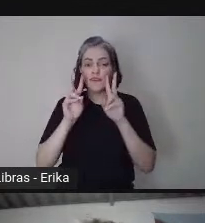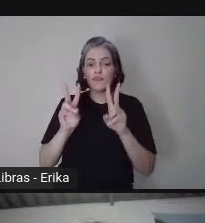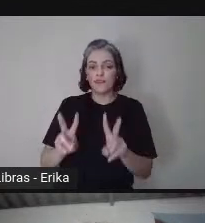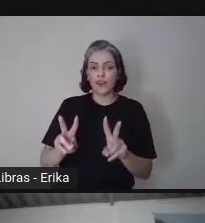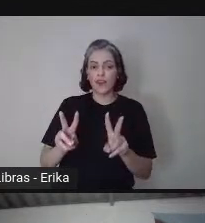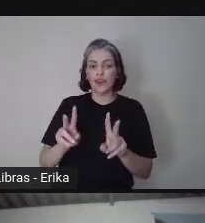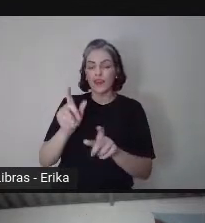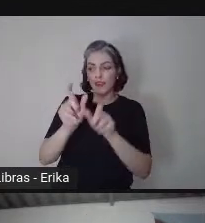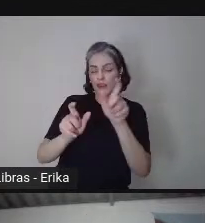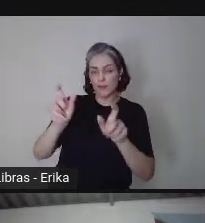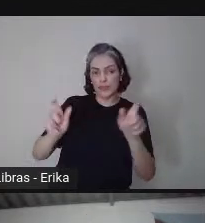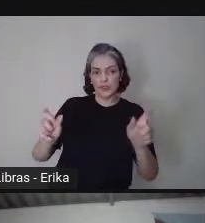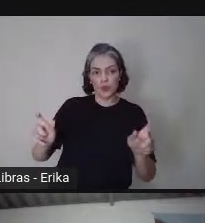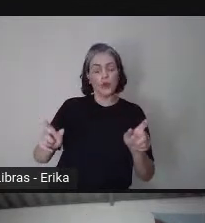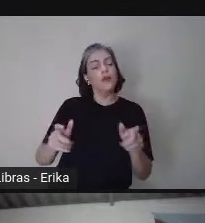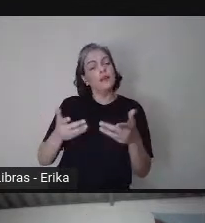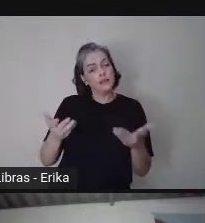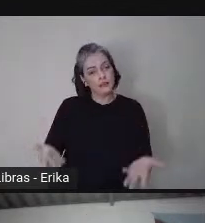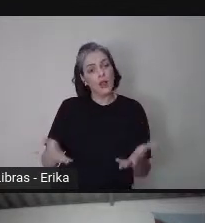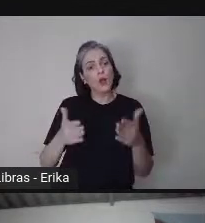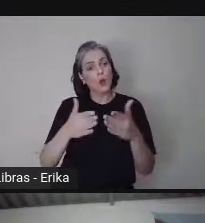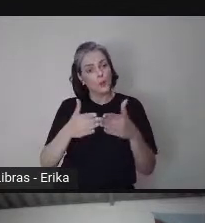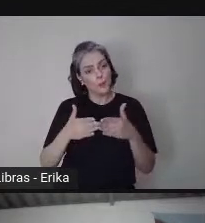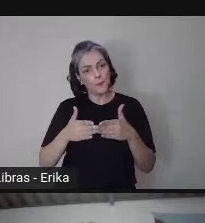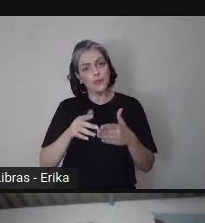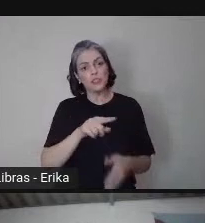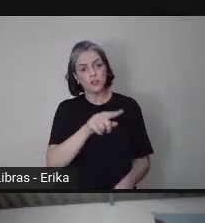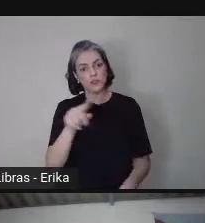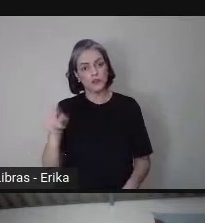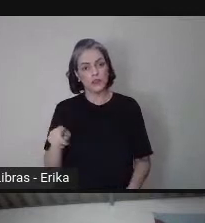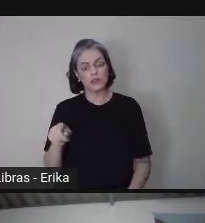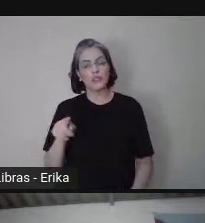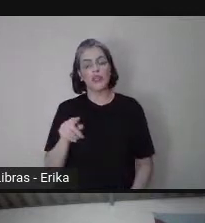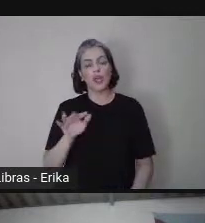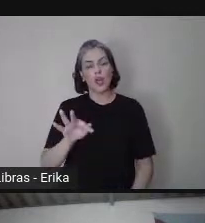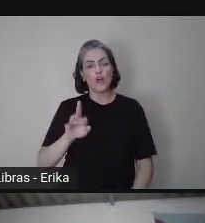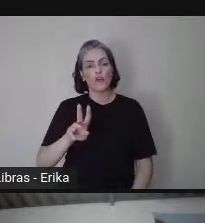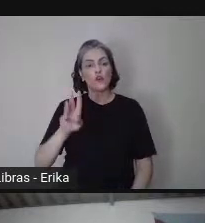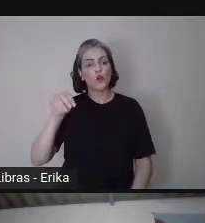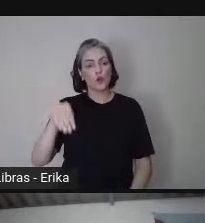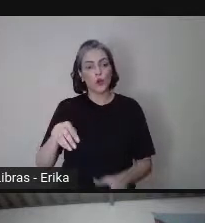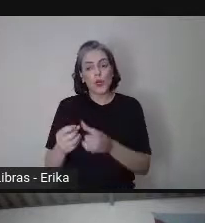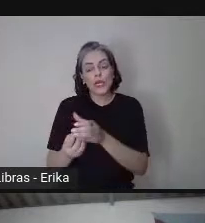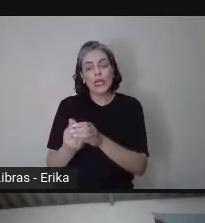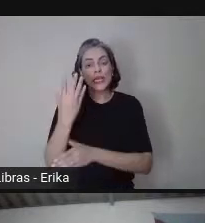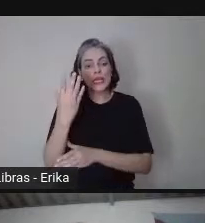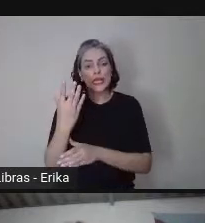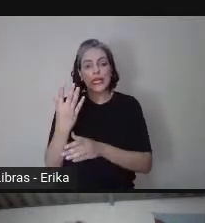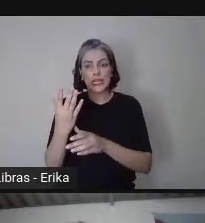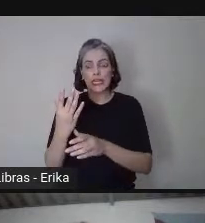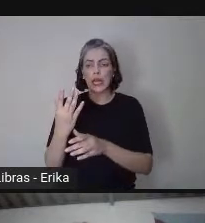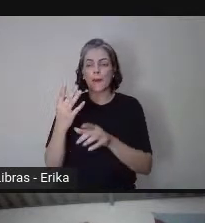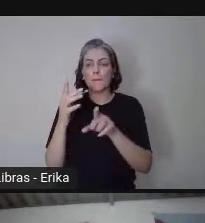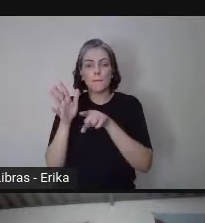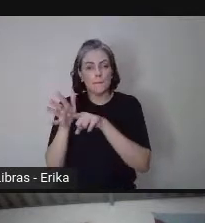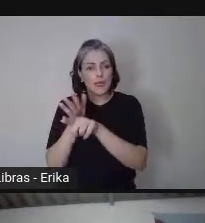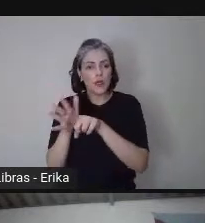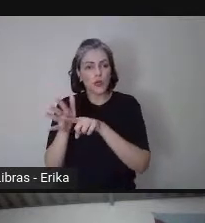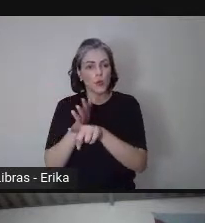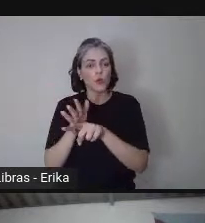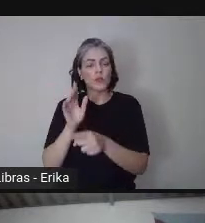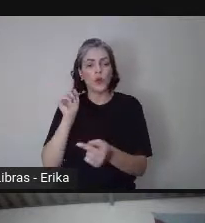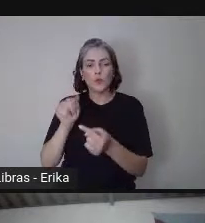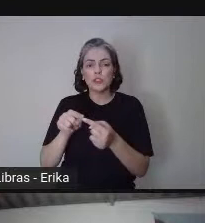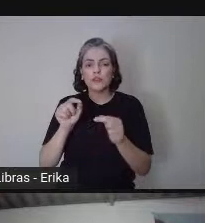peço, né, que nesse fórum o aluno crie o tópico, seja bem objetivo, se começar a aparecer perguntas